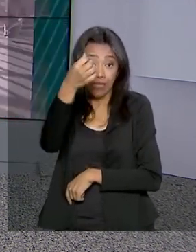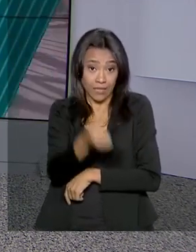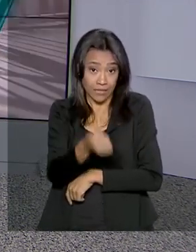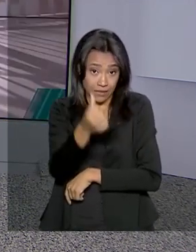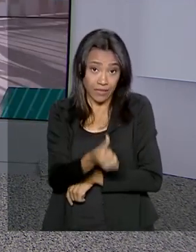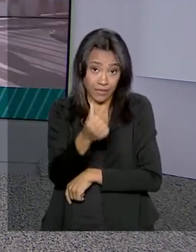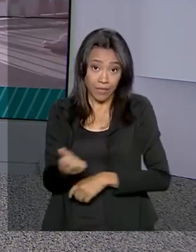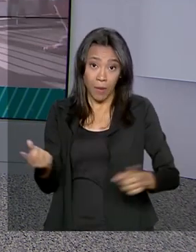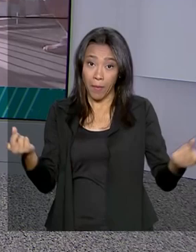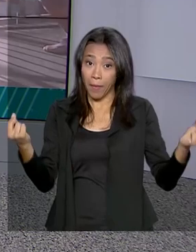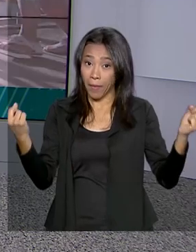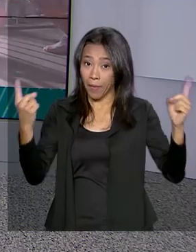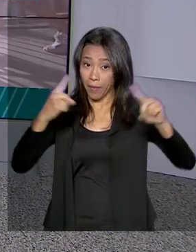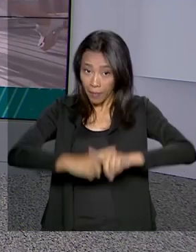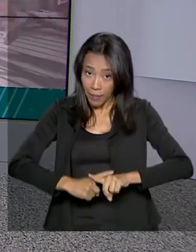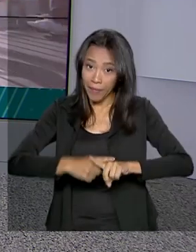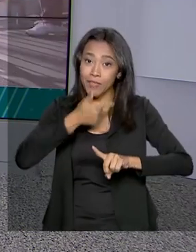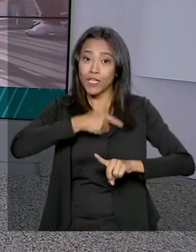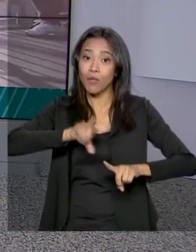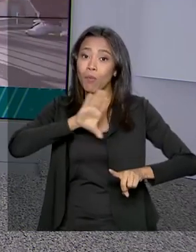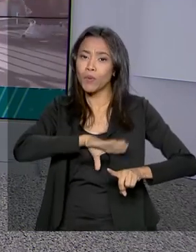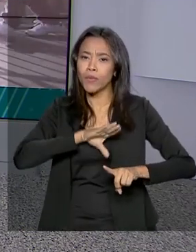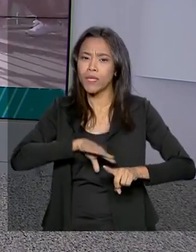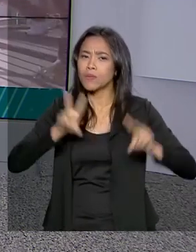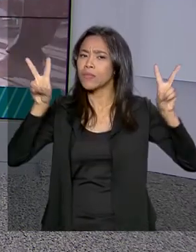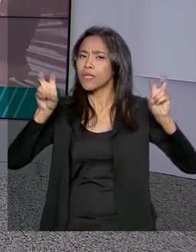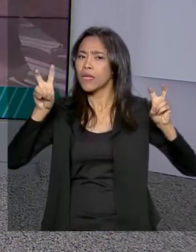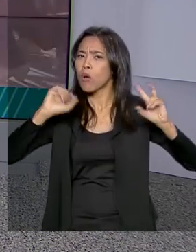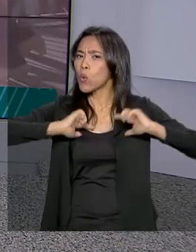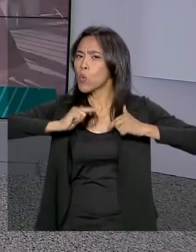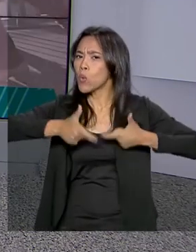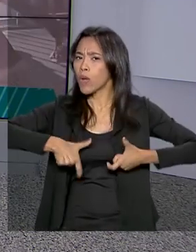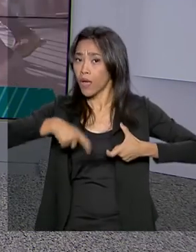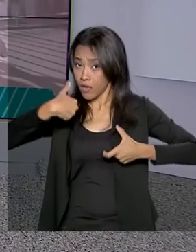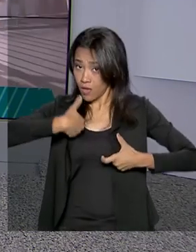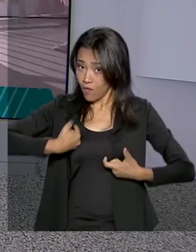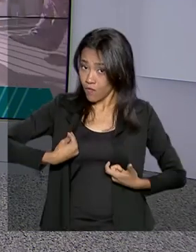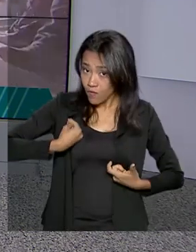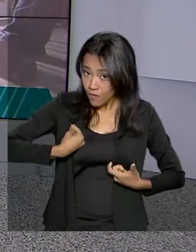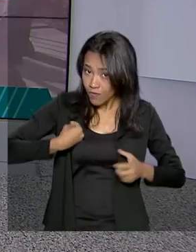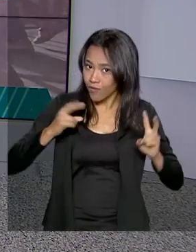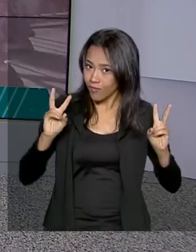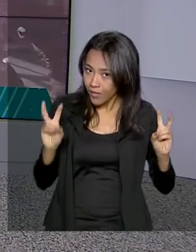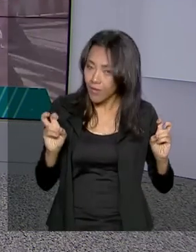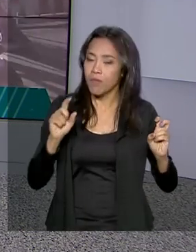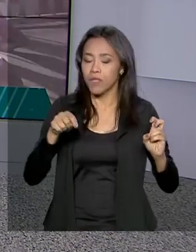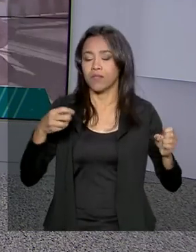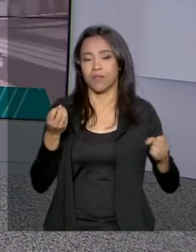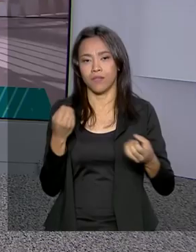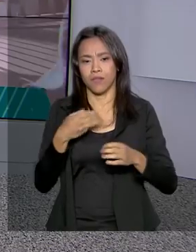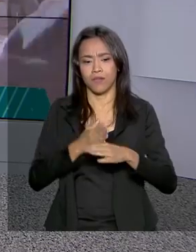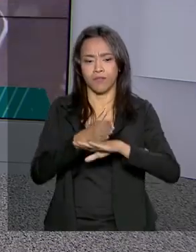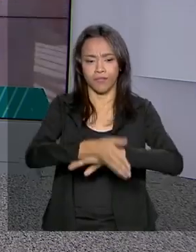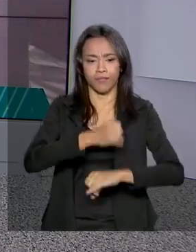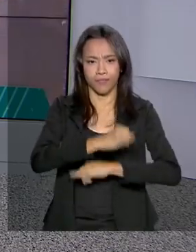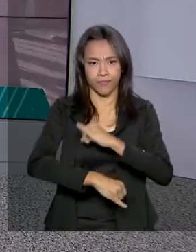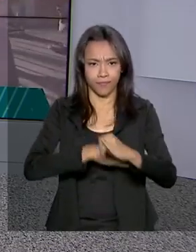Portuguesa. O tema desse ano é o lugar onde vivo. O material deve ser enviado para o site www